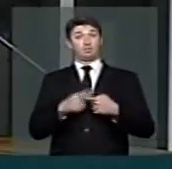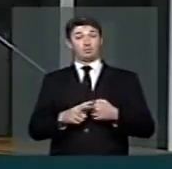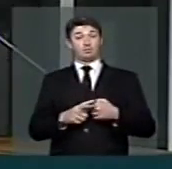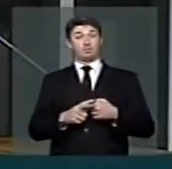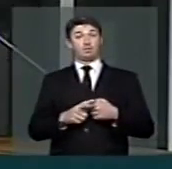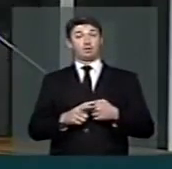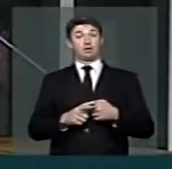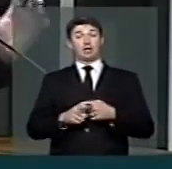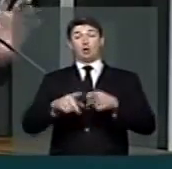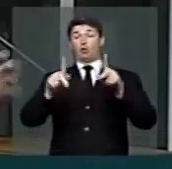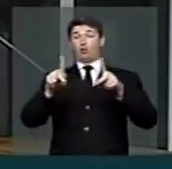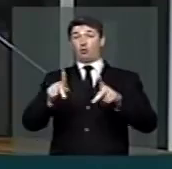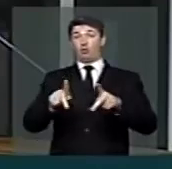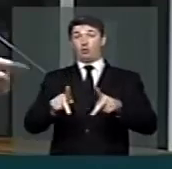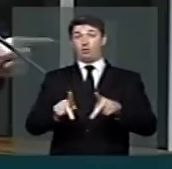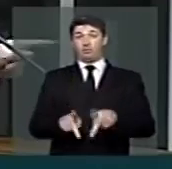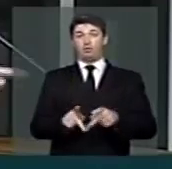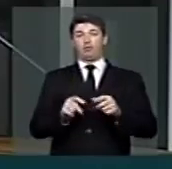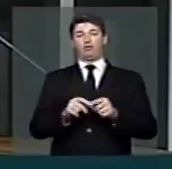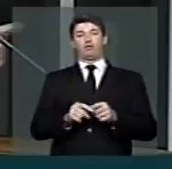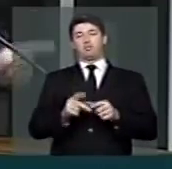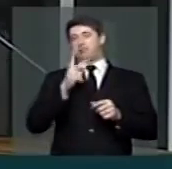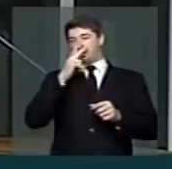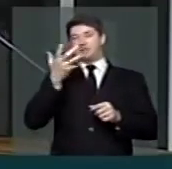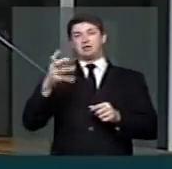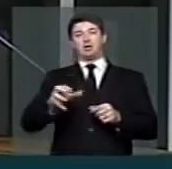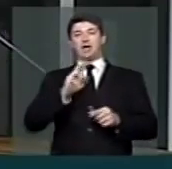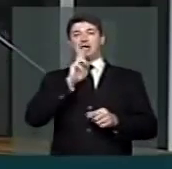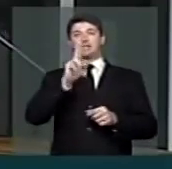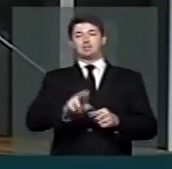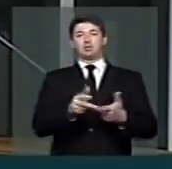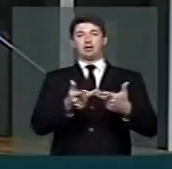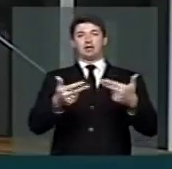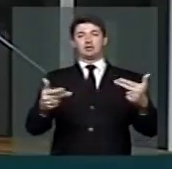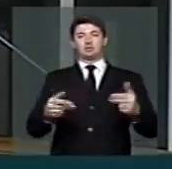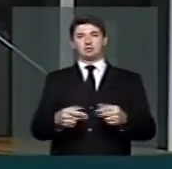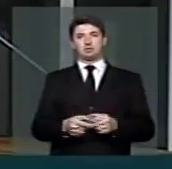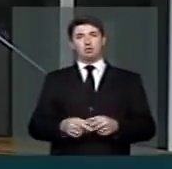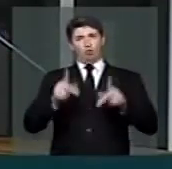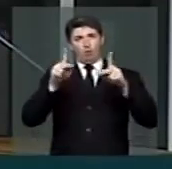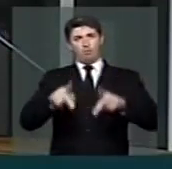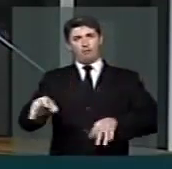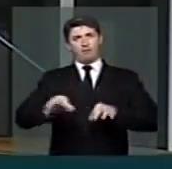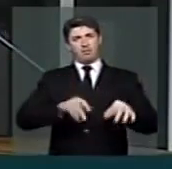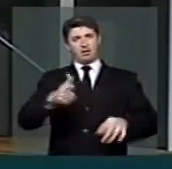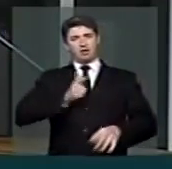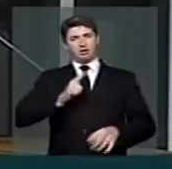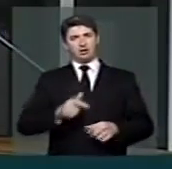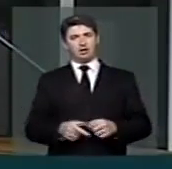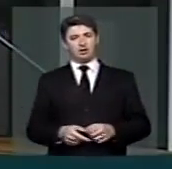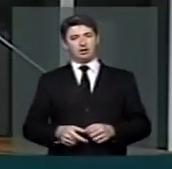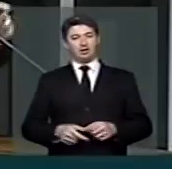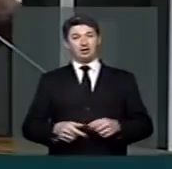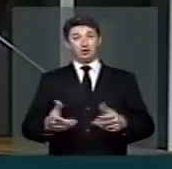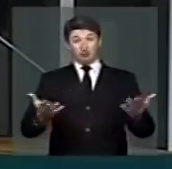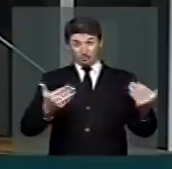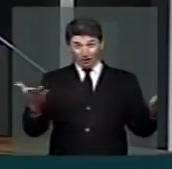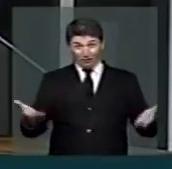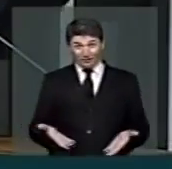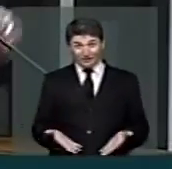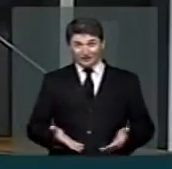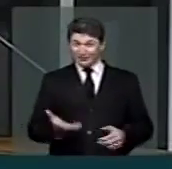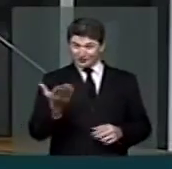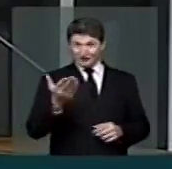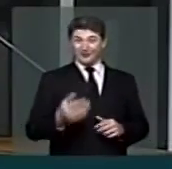eventualmente o povo não teria capacidade de responder os quesitos, responder as questões. O povo está preparado sim. Essa meninada de hoje, esse